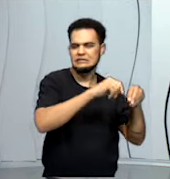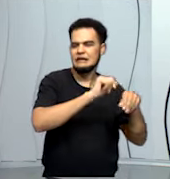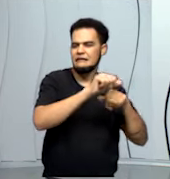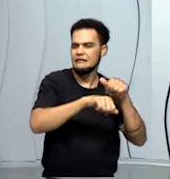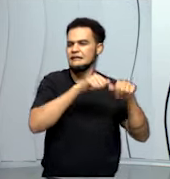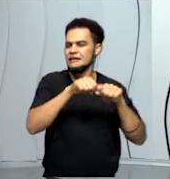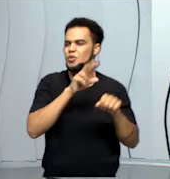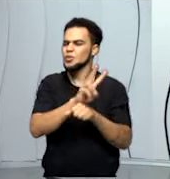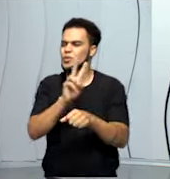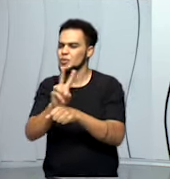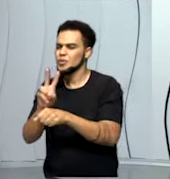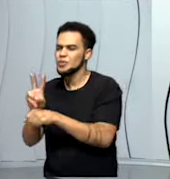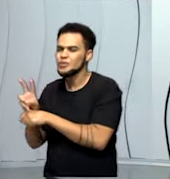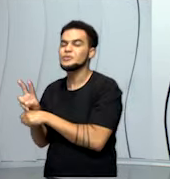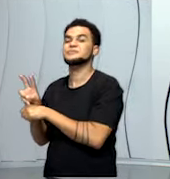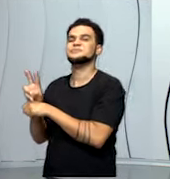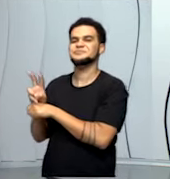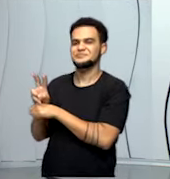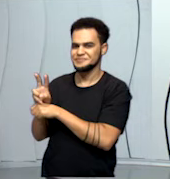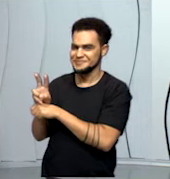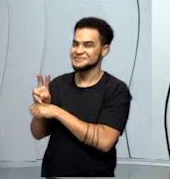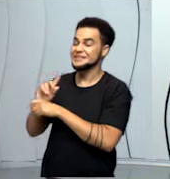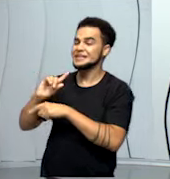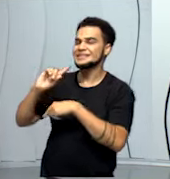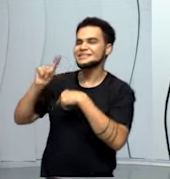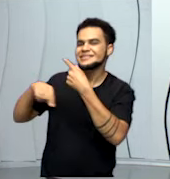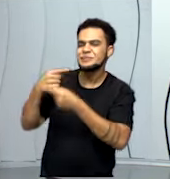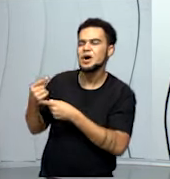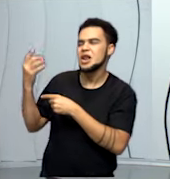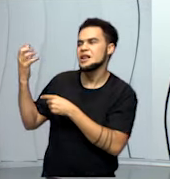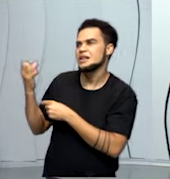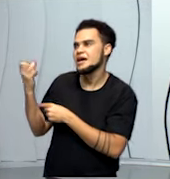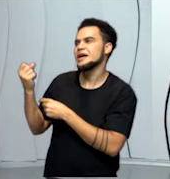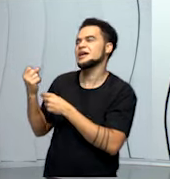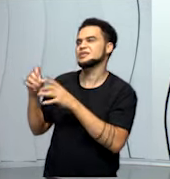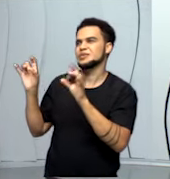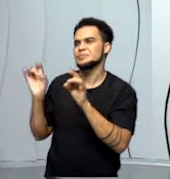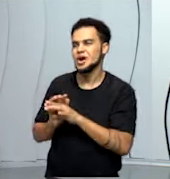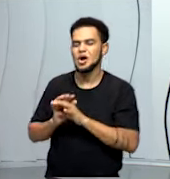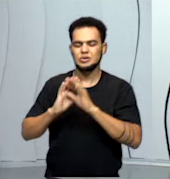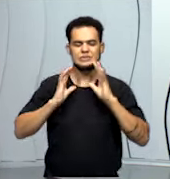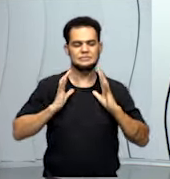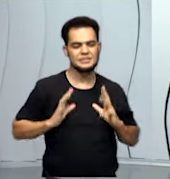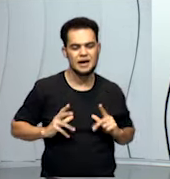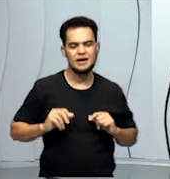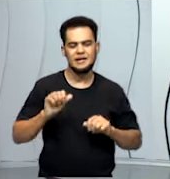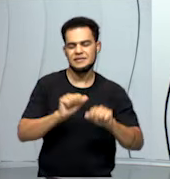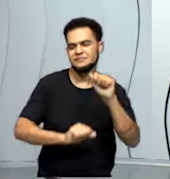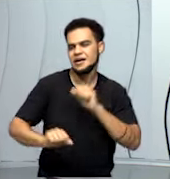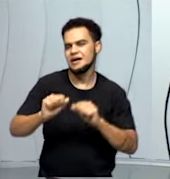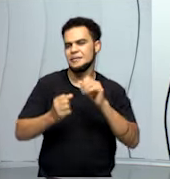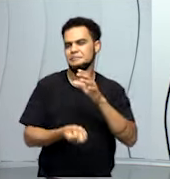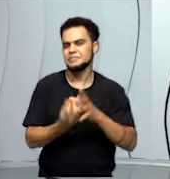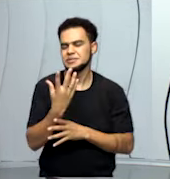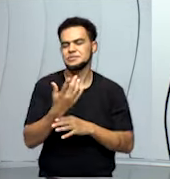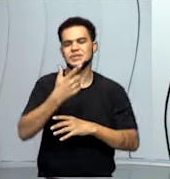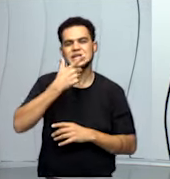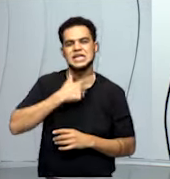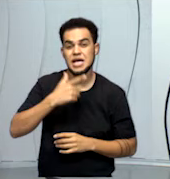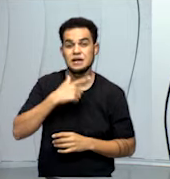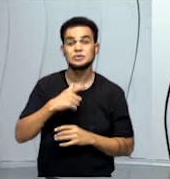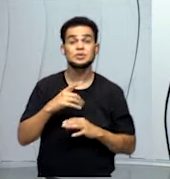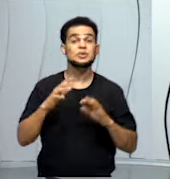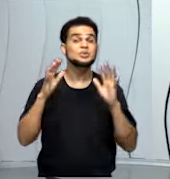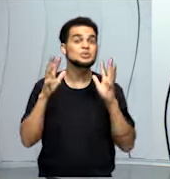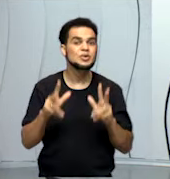fazer a ração, criar o animal, tudo isso também, depois o processo de tirar o leite,